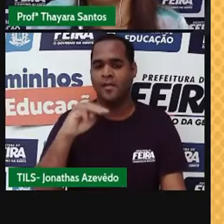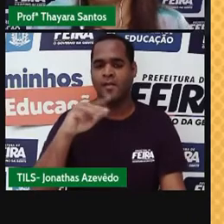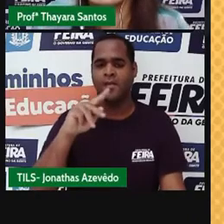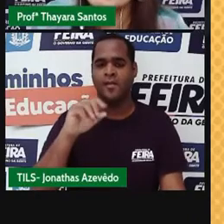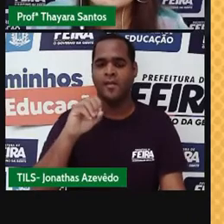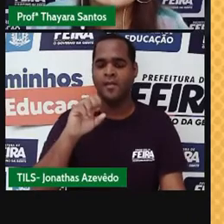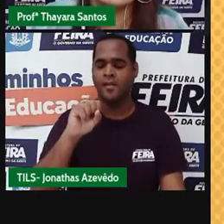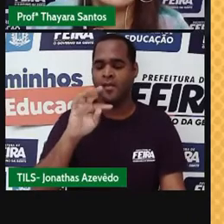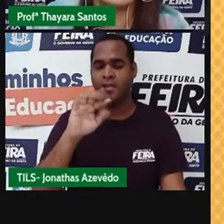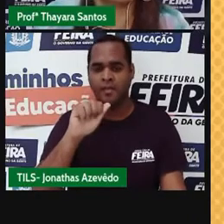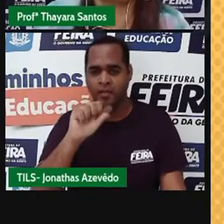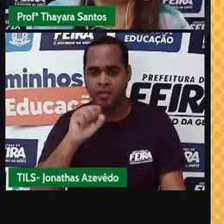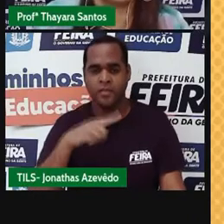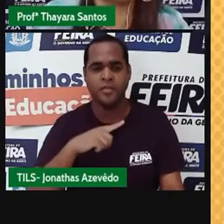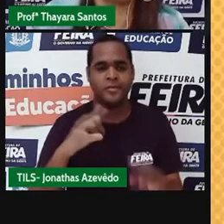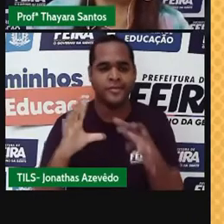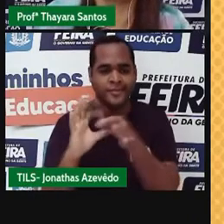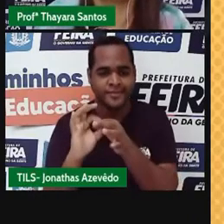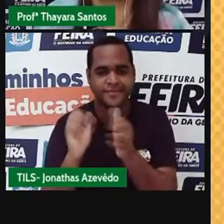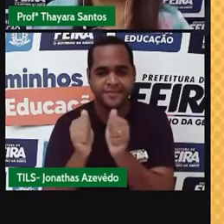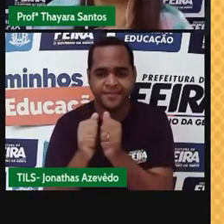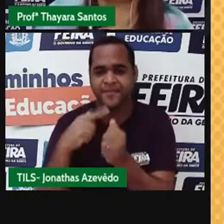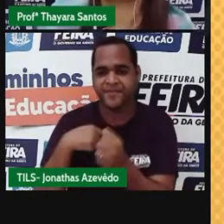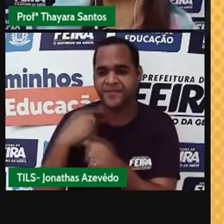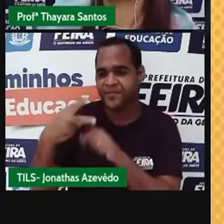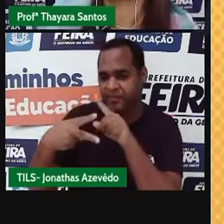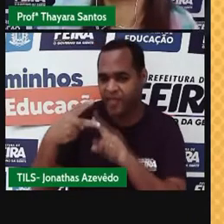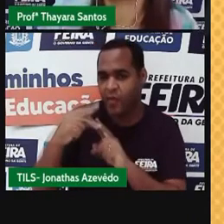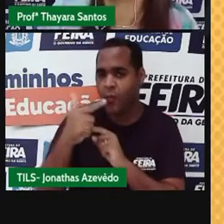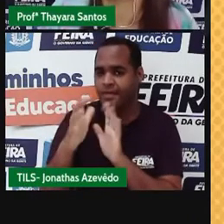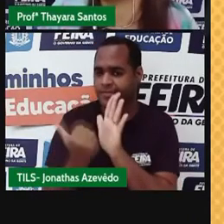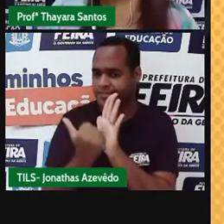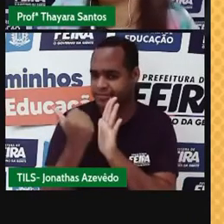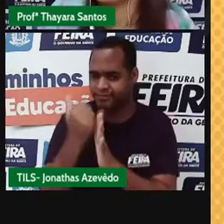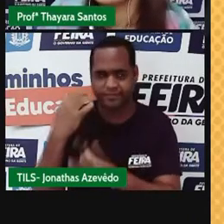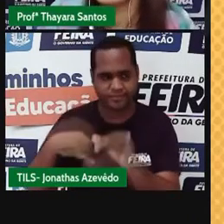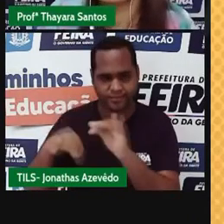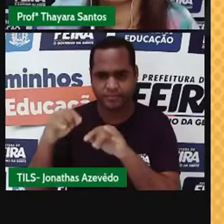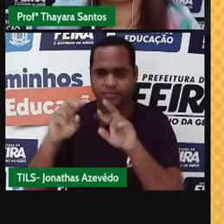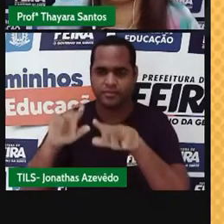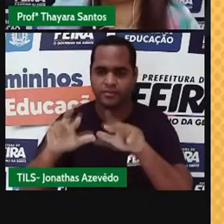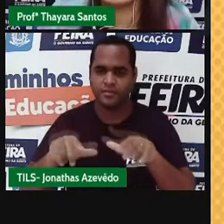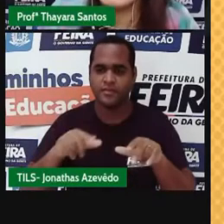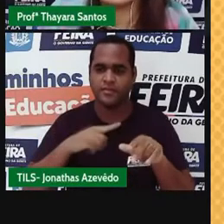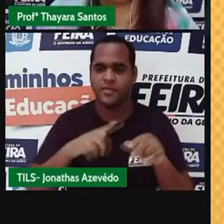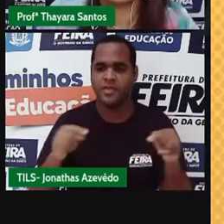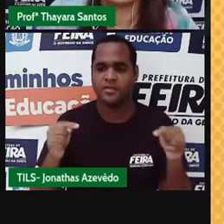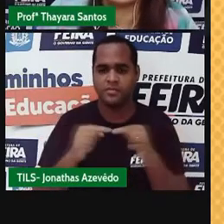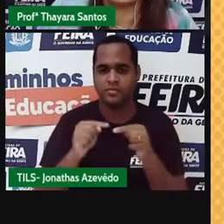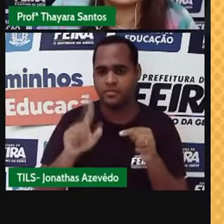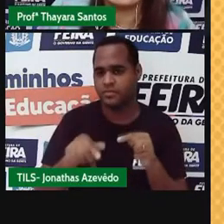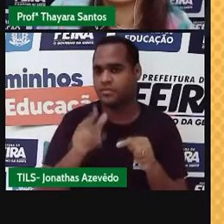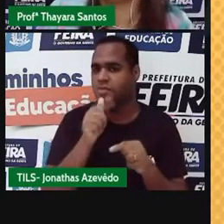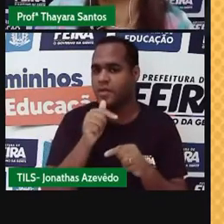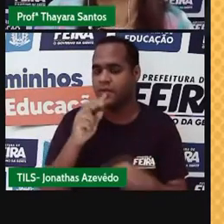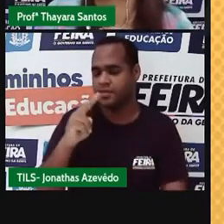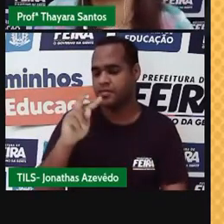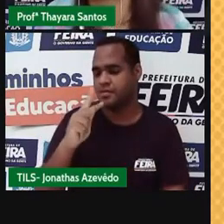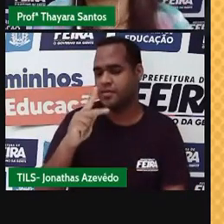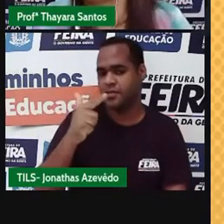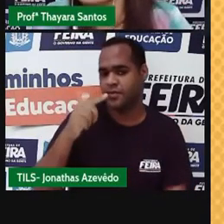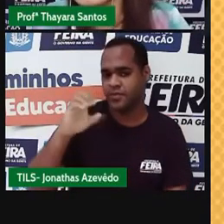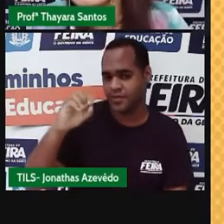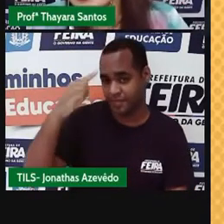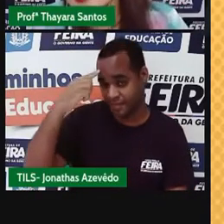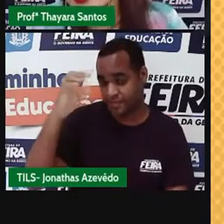compostas, elas são formadas por átomos de dois ou mais elementos químicos diferentes, como é o caso da água, que é o H2O, o